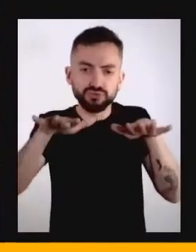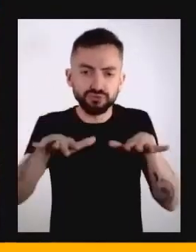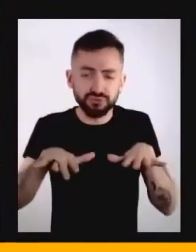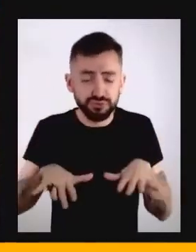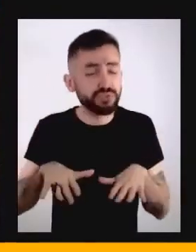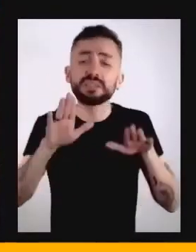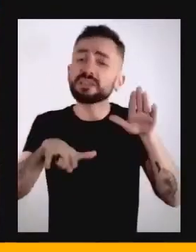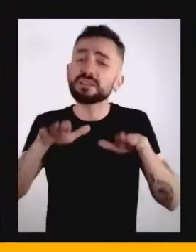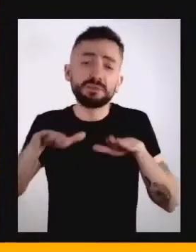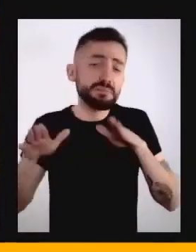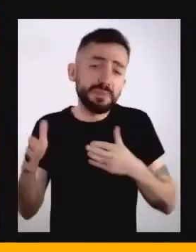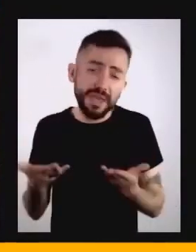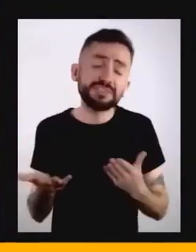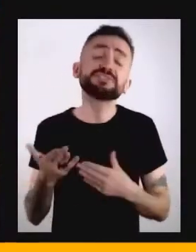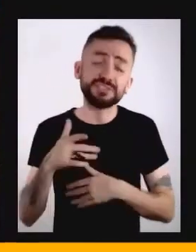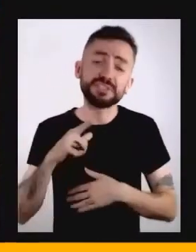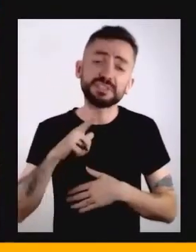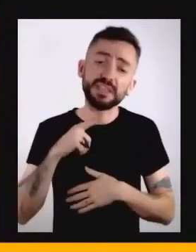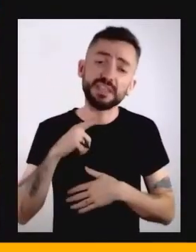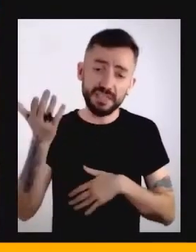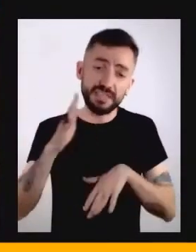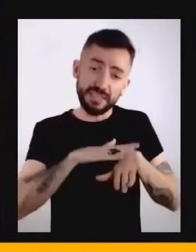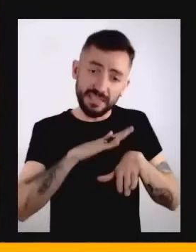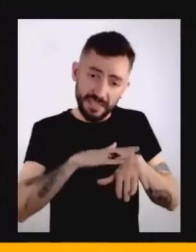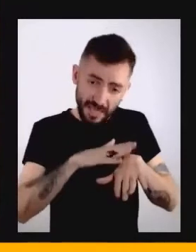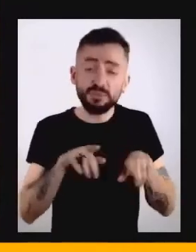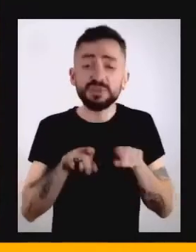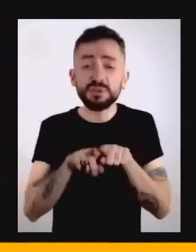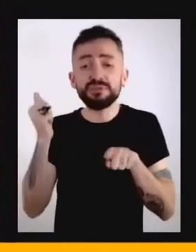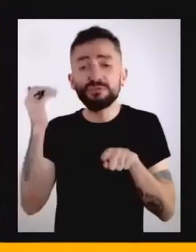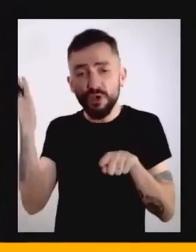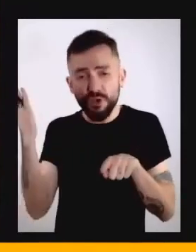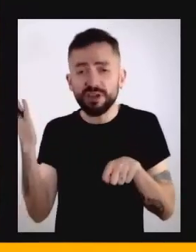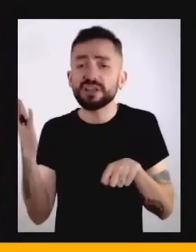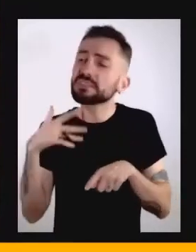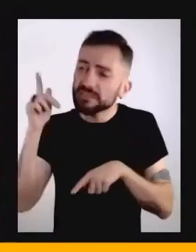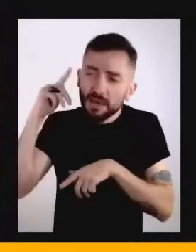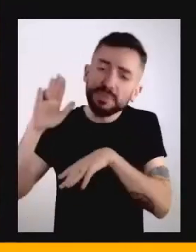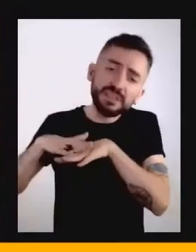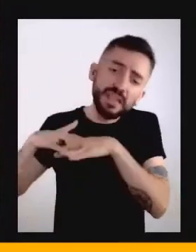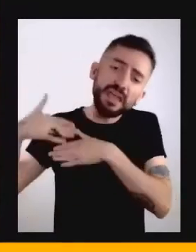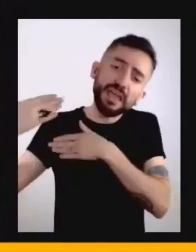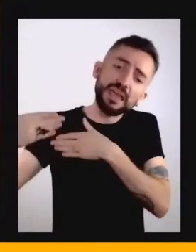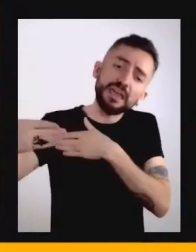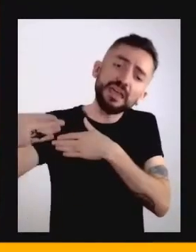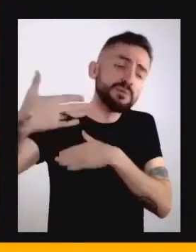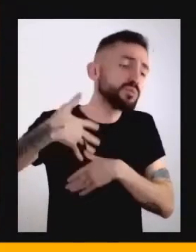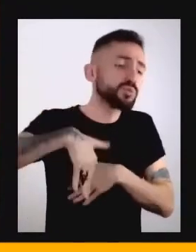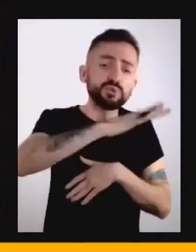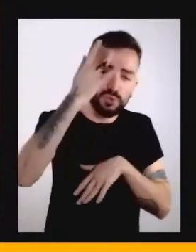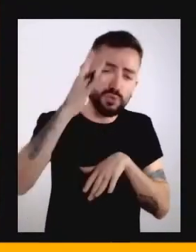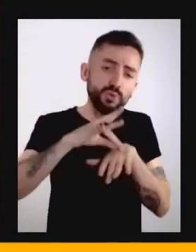existiam elementos externos à sincronização ao tempo, mas também um tempo natural enquanto seres humanos.